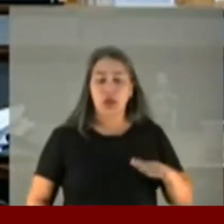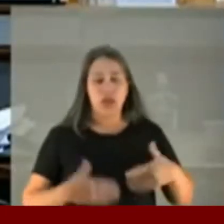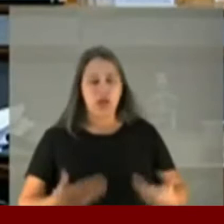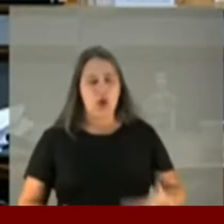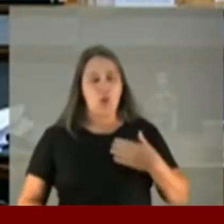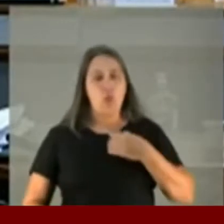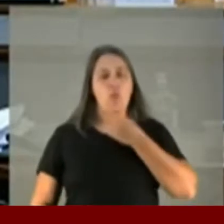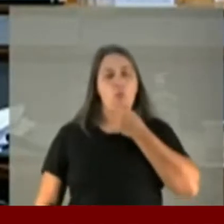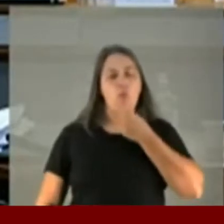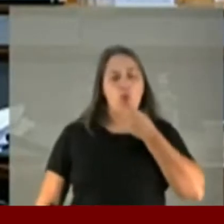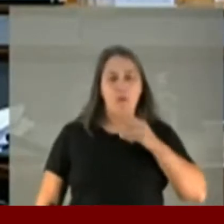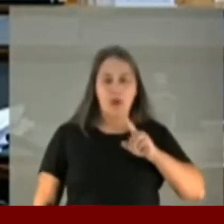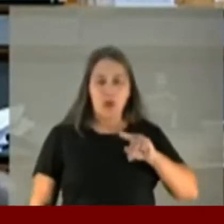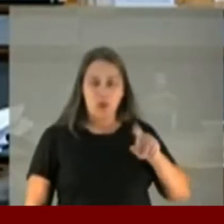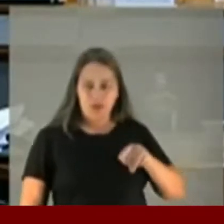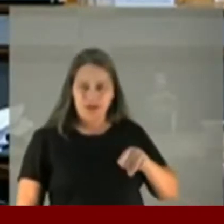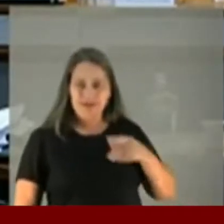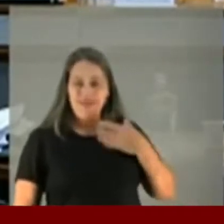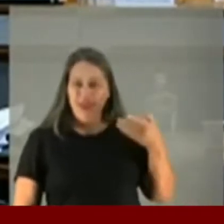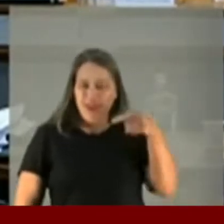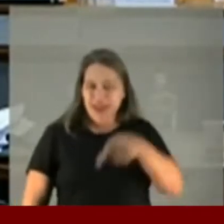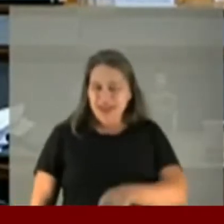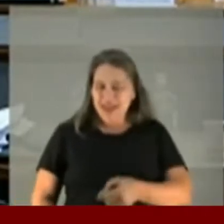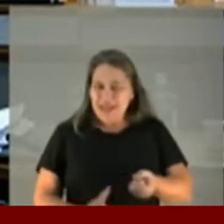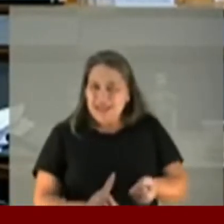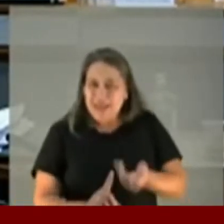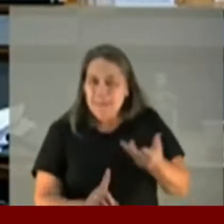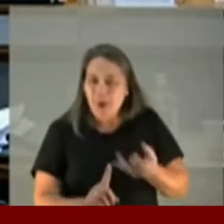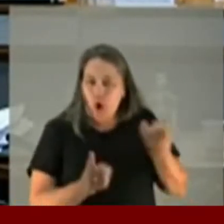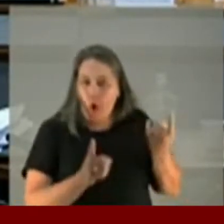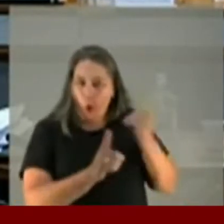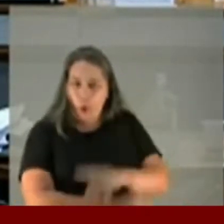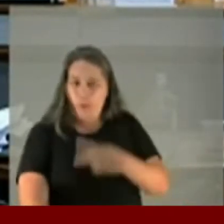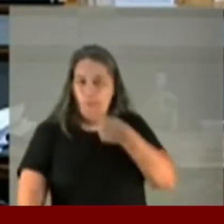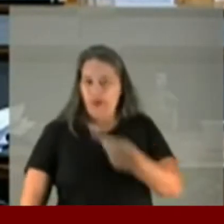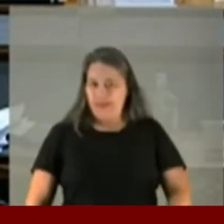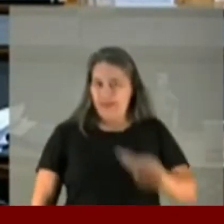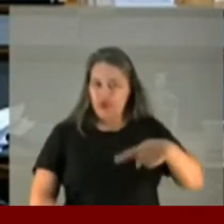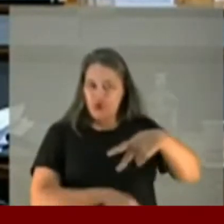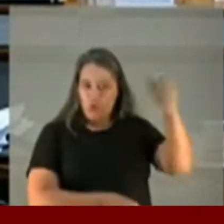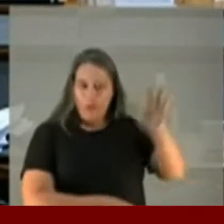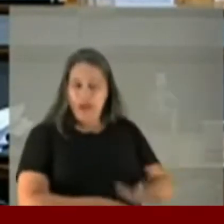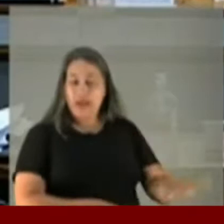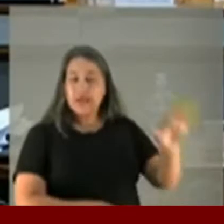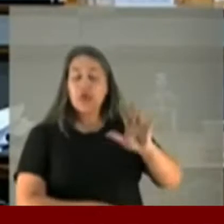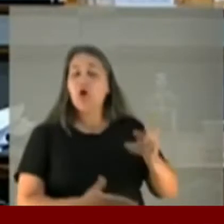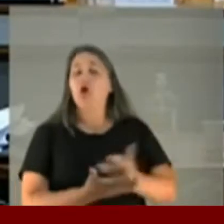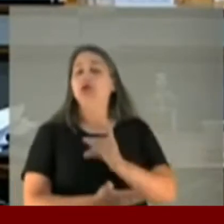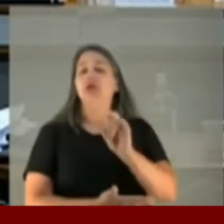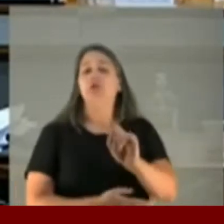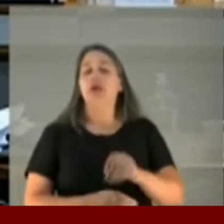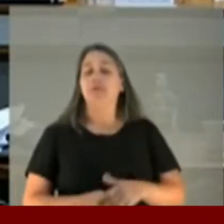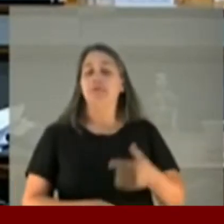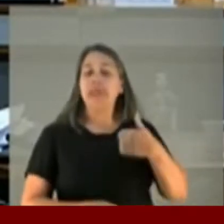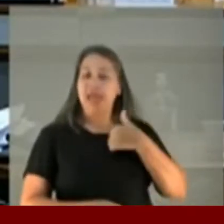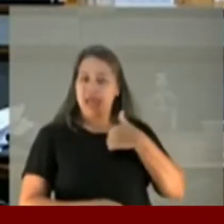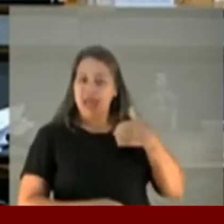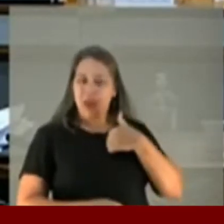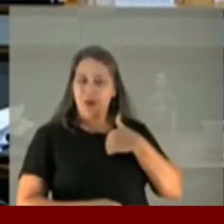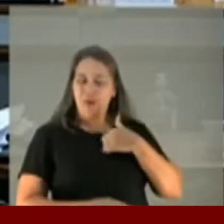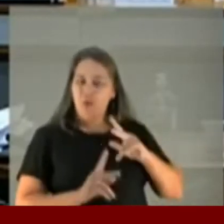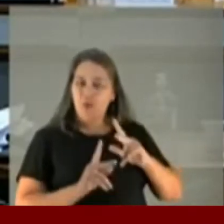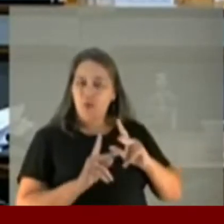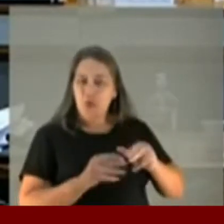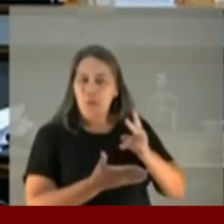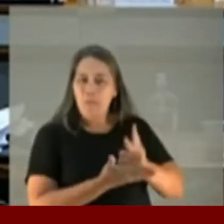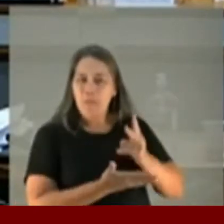contra o presidente da República, o que acontece é o seguinte, eu recebi naquele mesmo